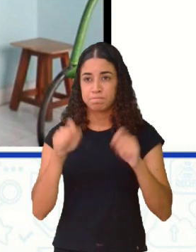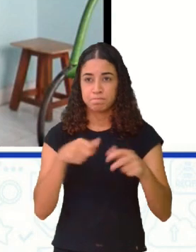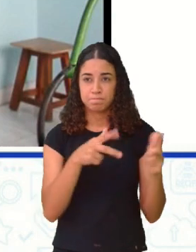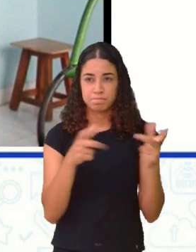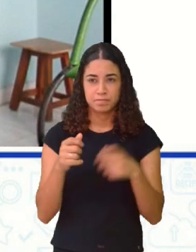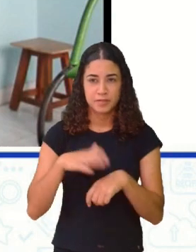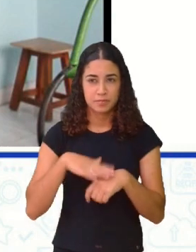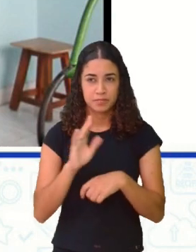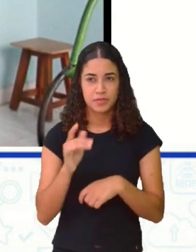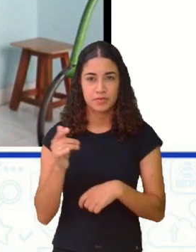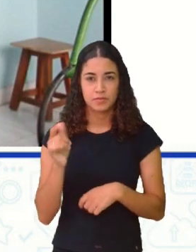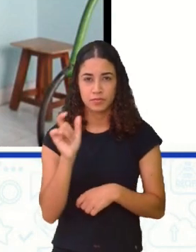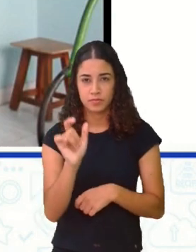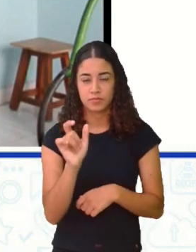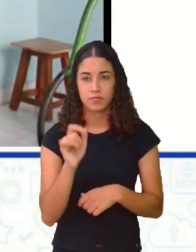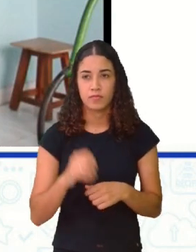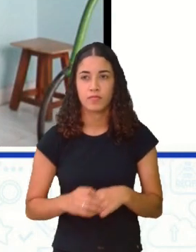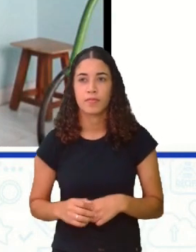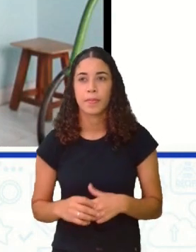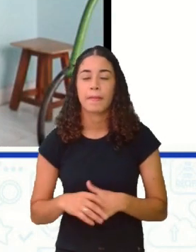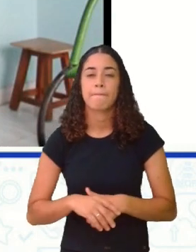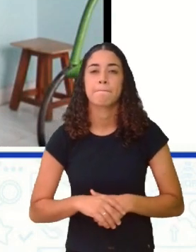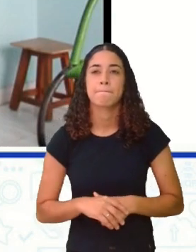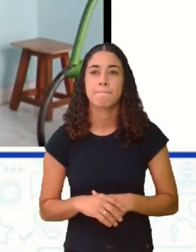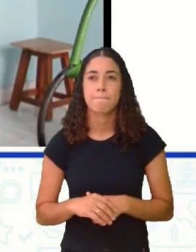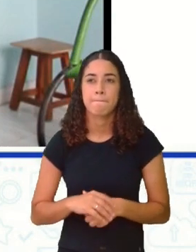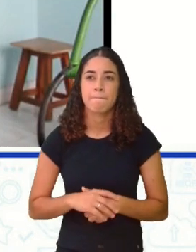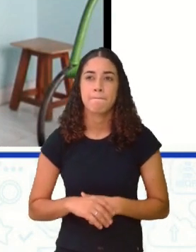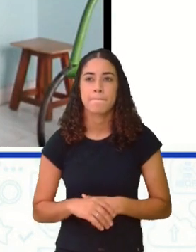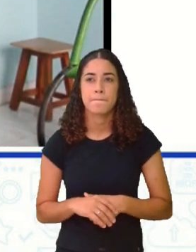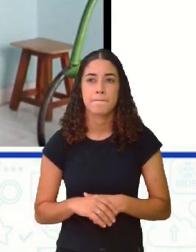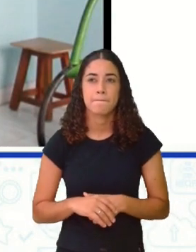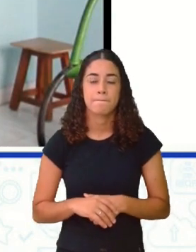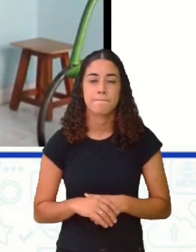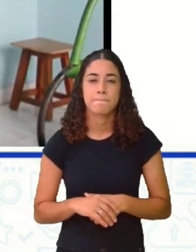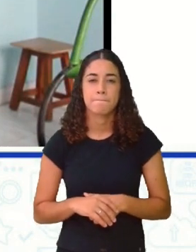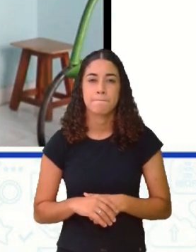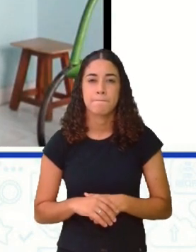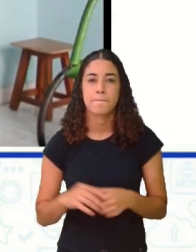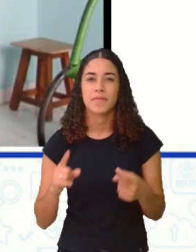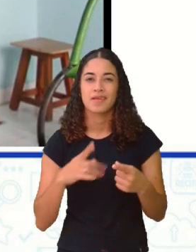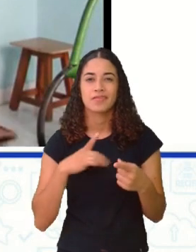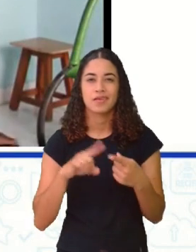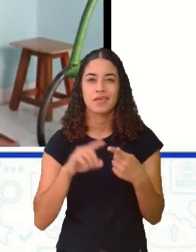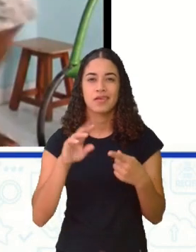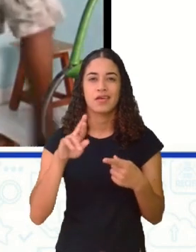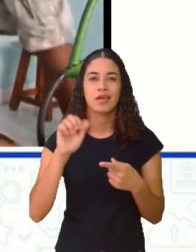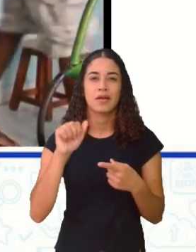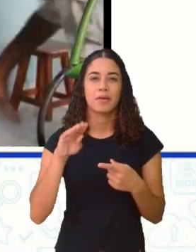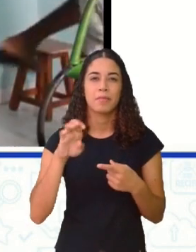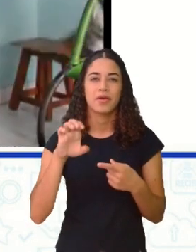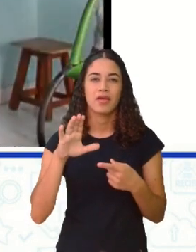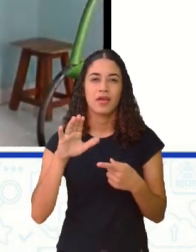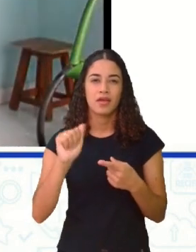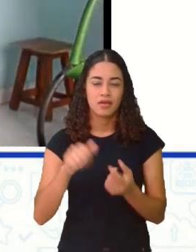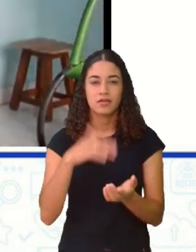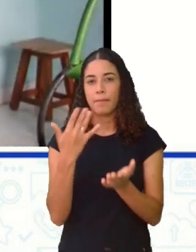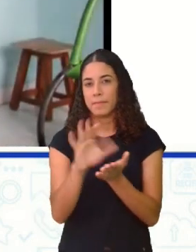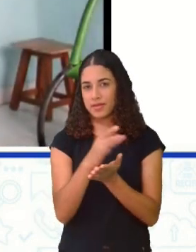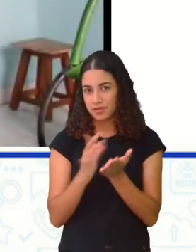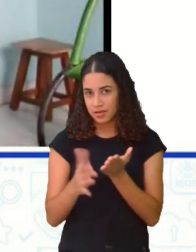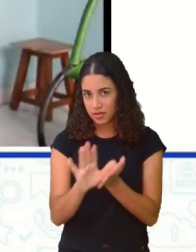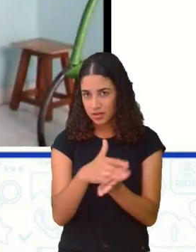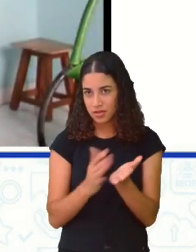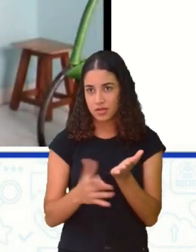Vamos ver mais um Começo, começo com a Rabeca, e a Rabeca, pandeiro, e